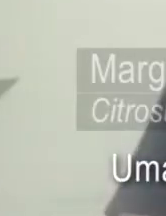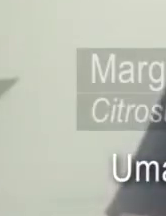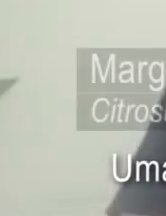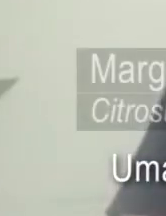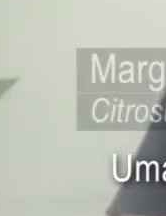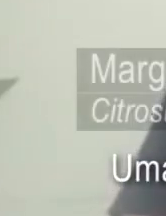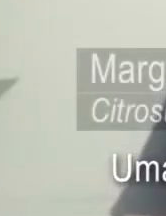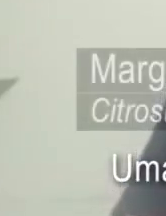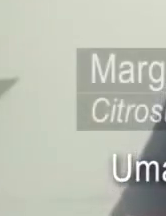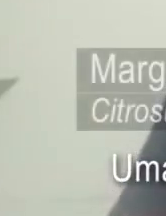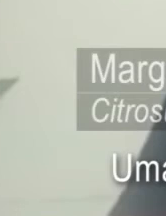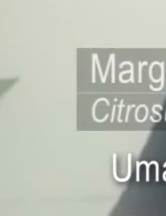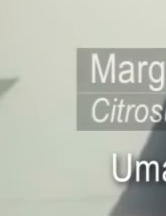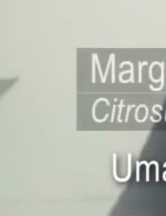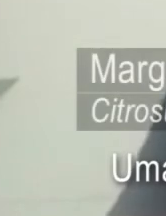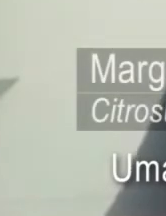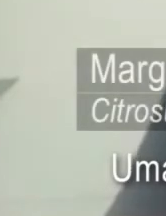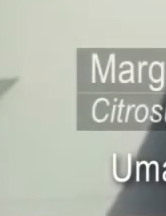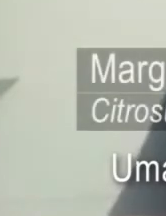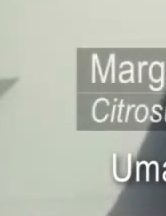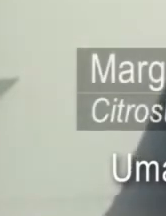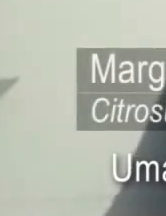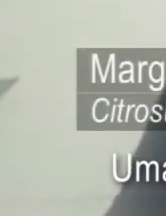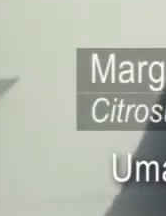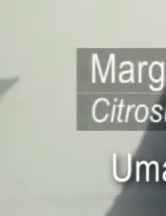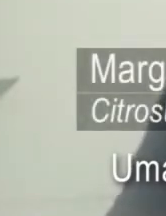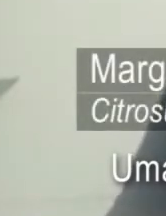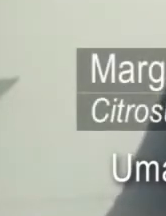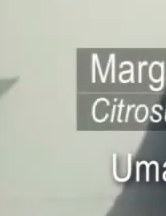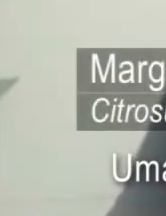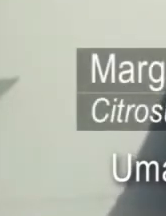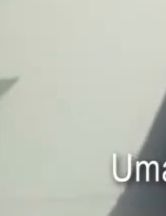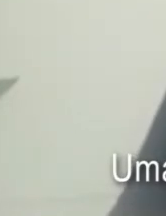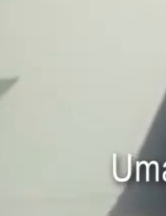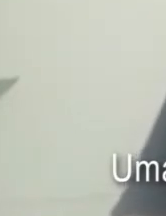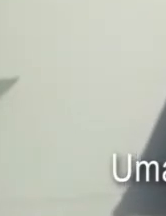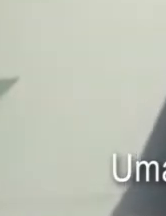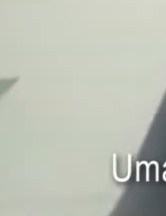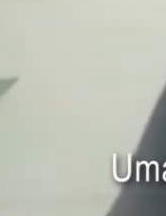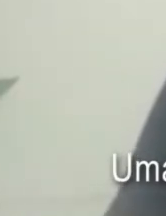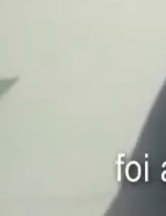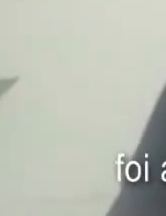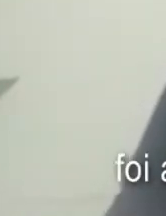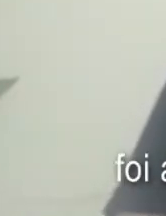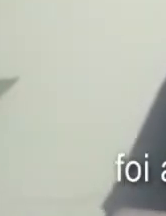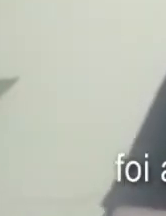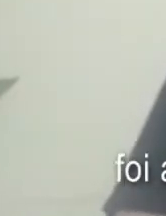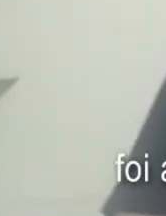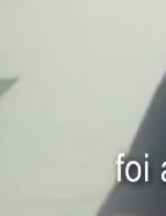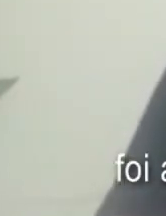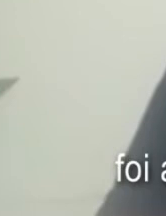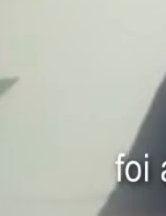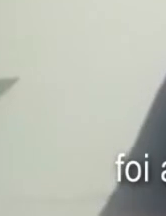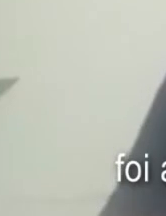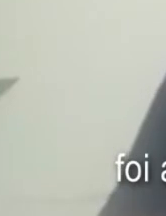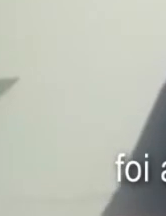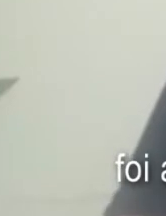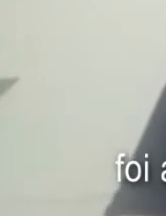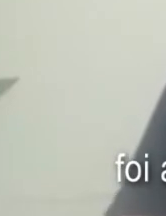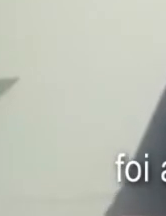importantes que nós pudemos vivenciar com o Lab Cidadania aqui em Matão foi a